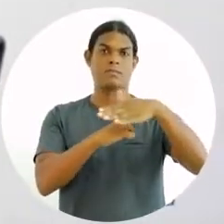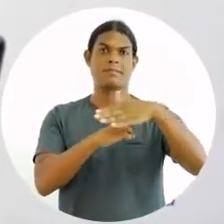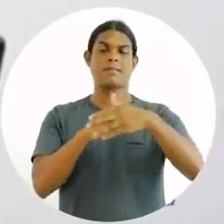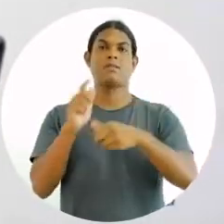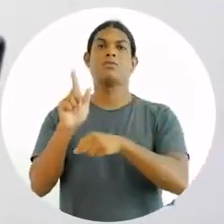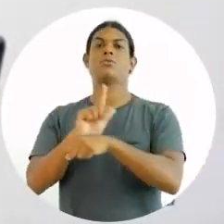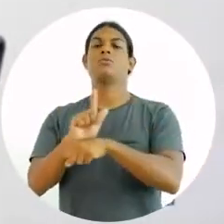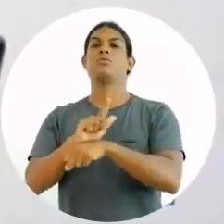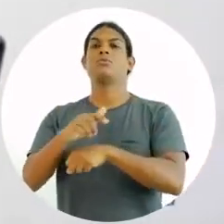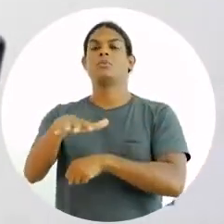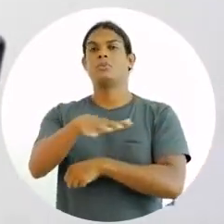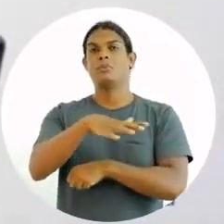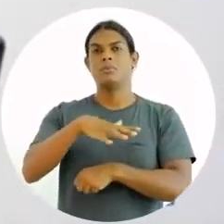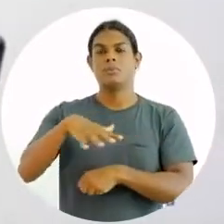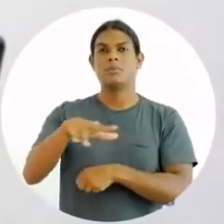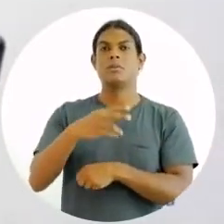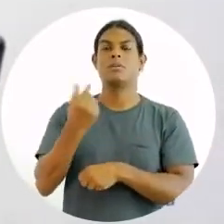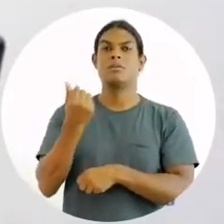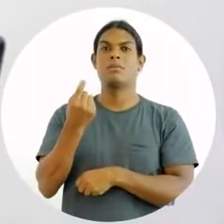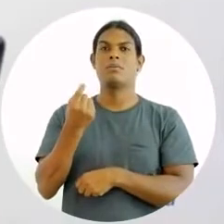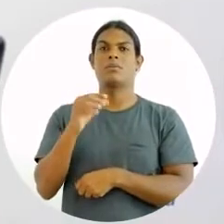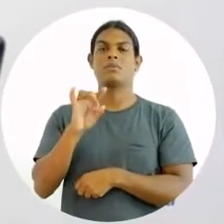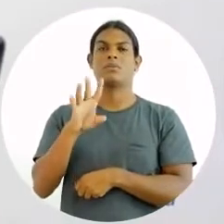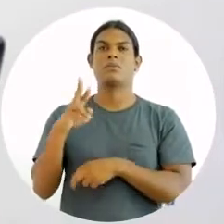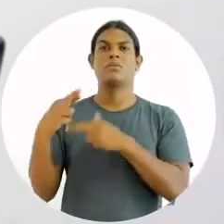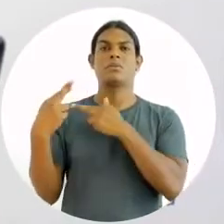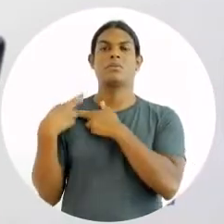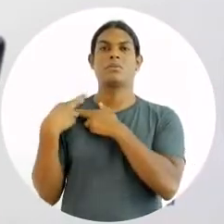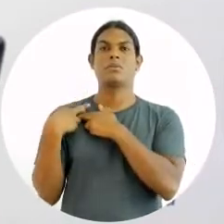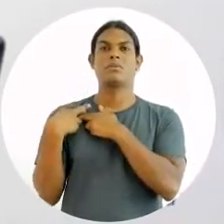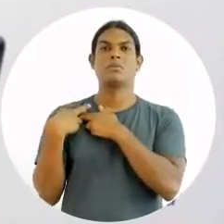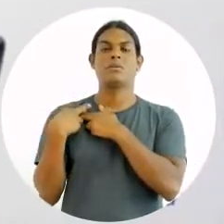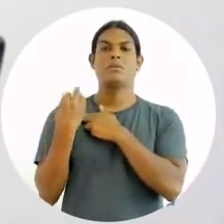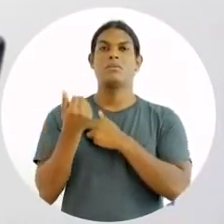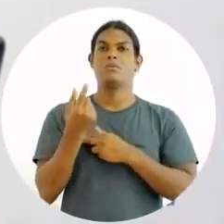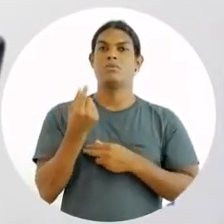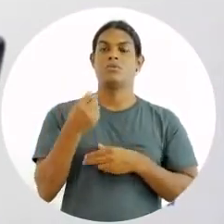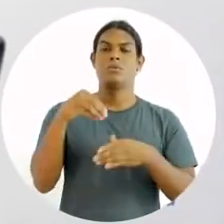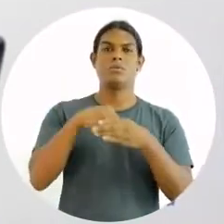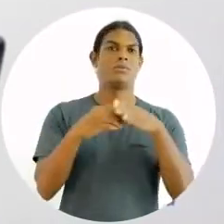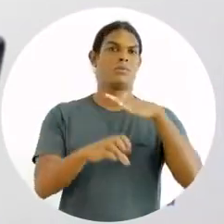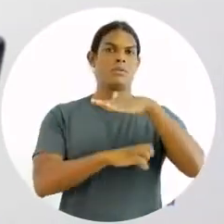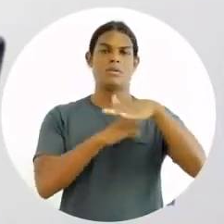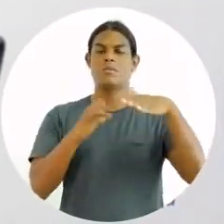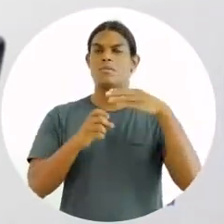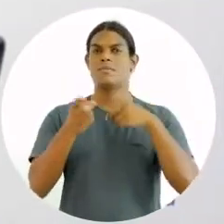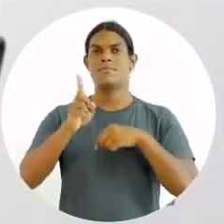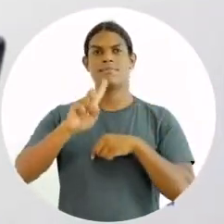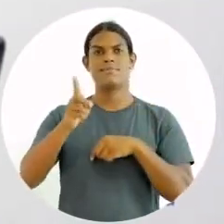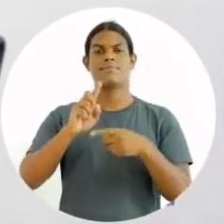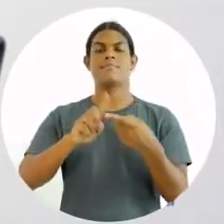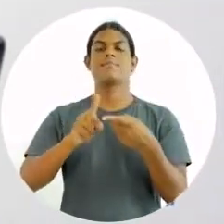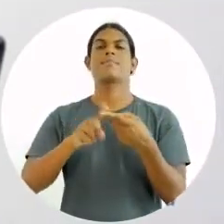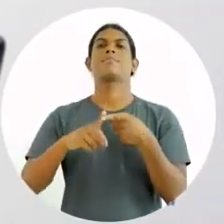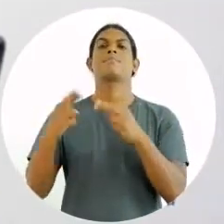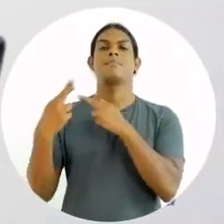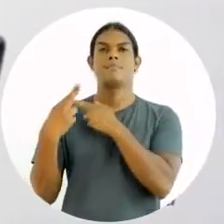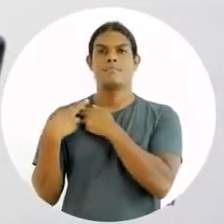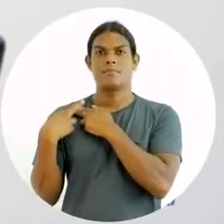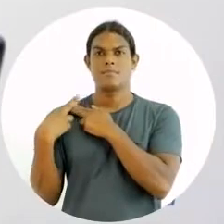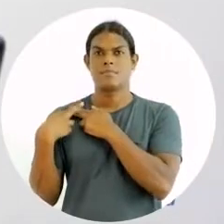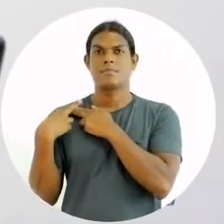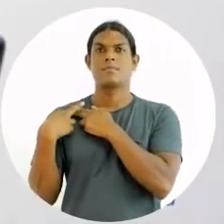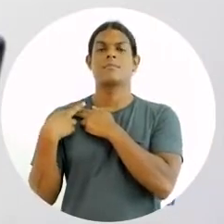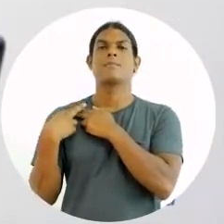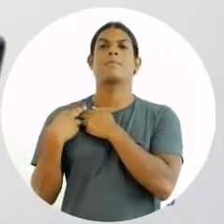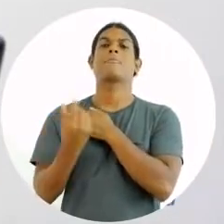O gestor da área financeira, ele não é responsável simplesmente por questões financeiras da empresa. Ele é responsável por essas